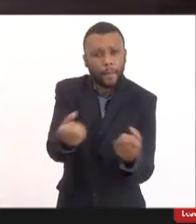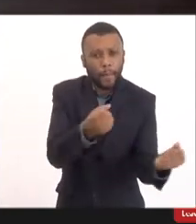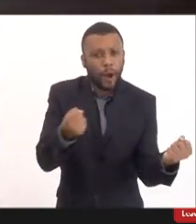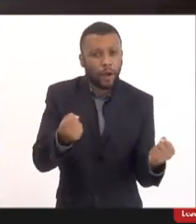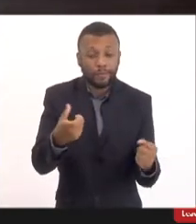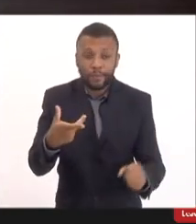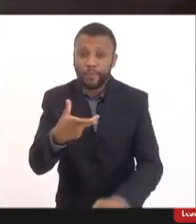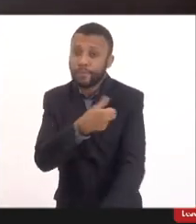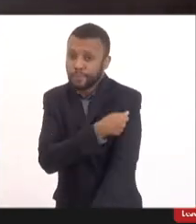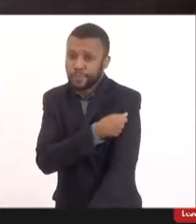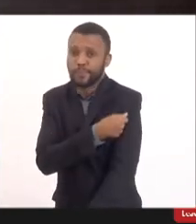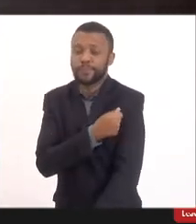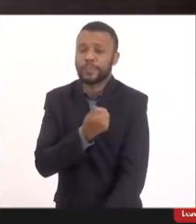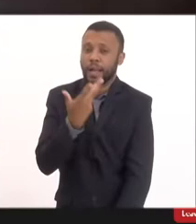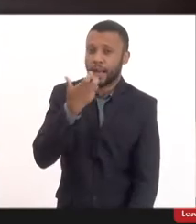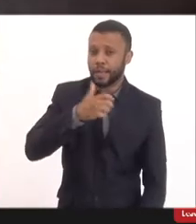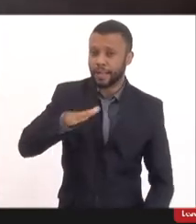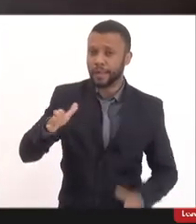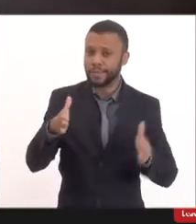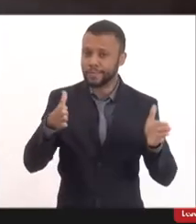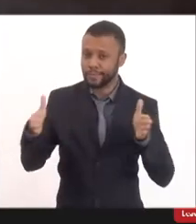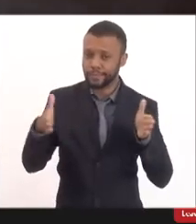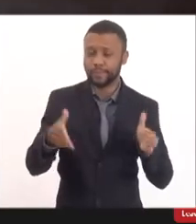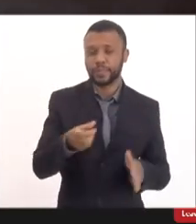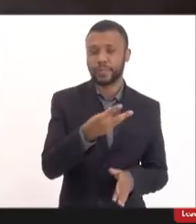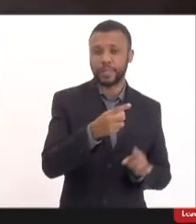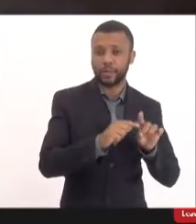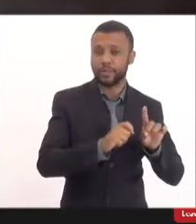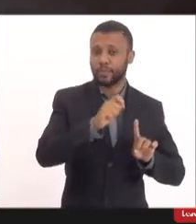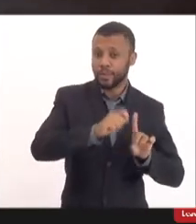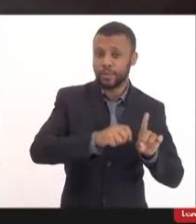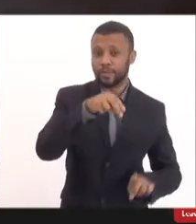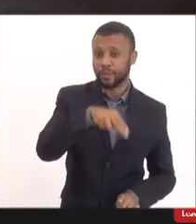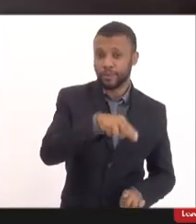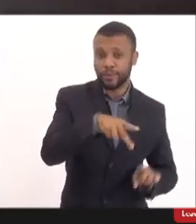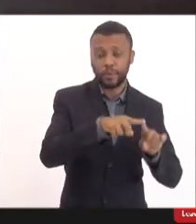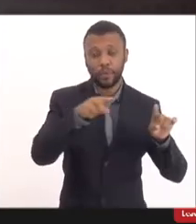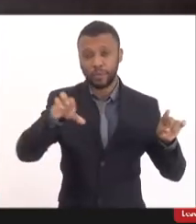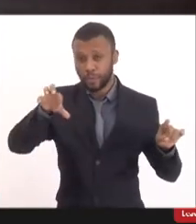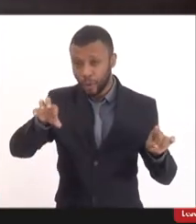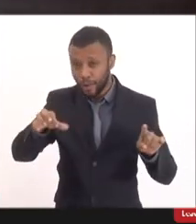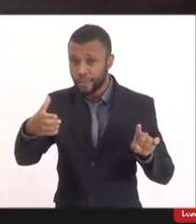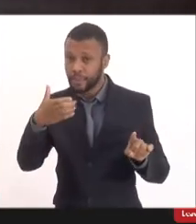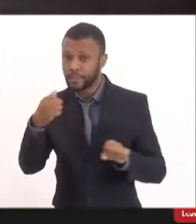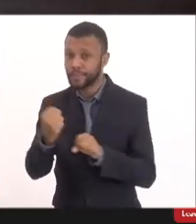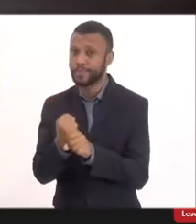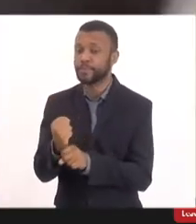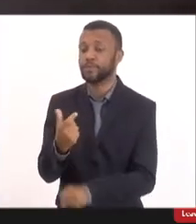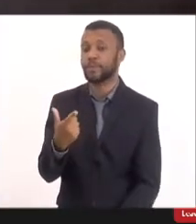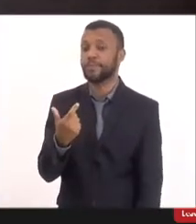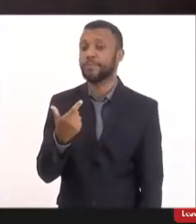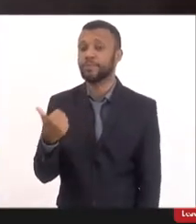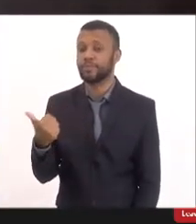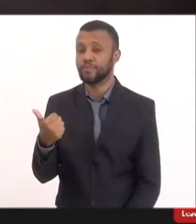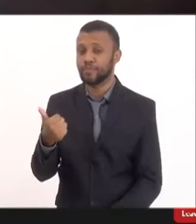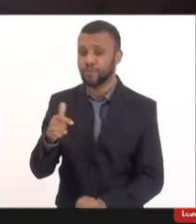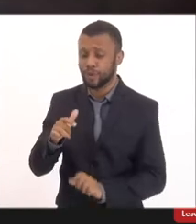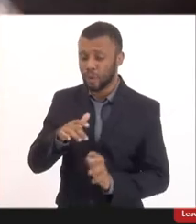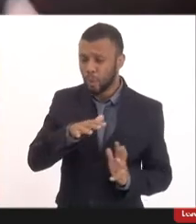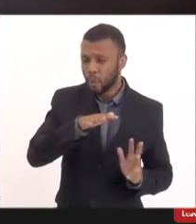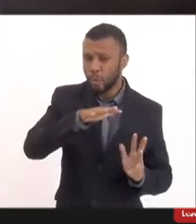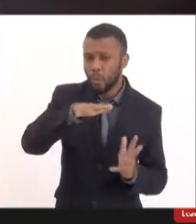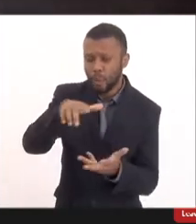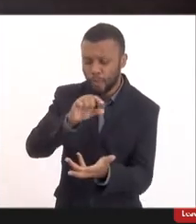durante o período de 3 de novembro a 9 de dezembro de 2021 no mundo e dentre essas crianças